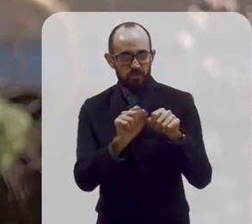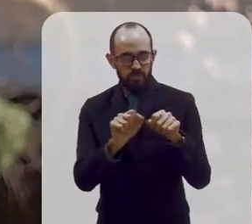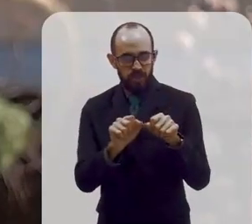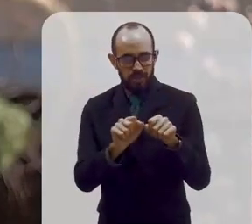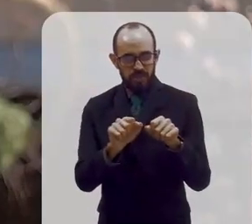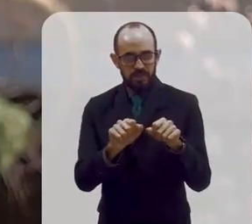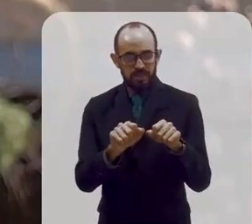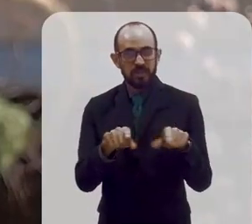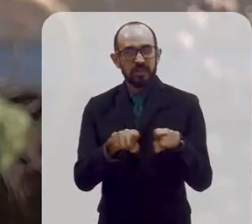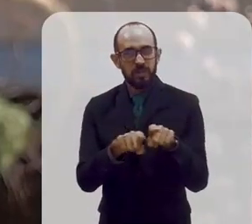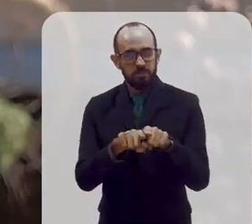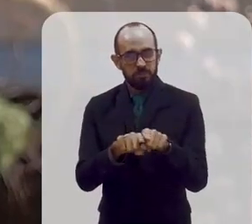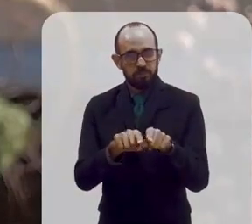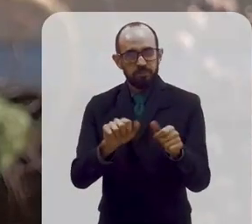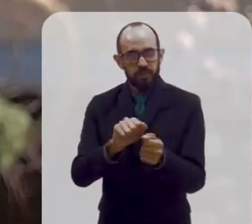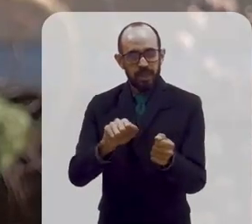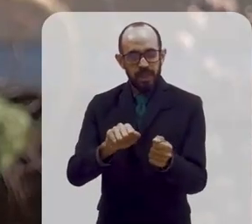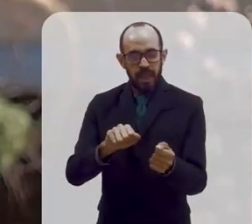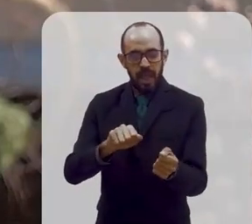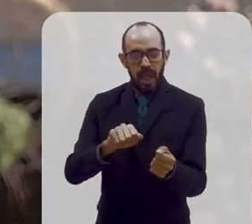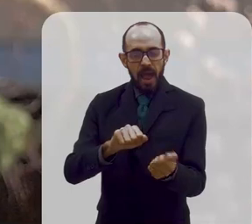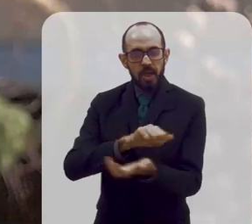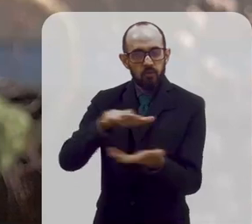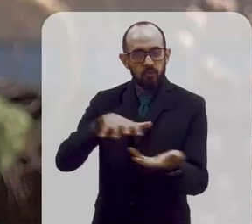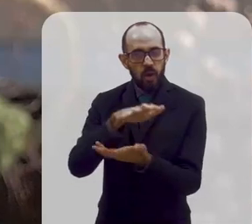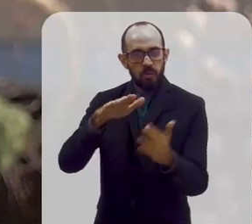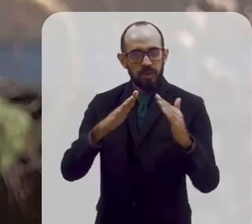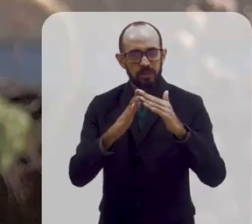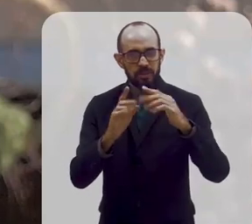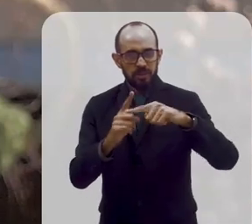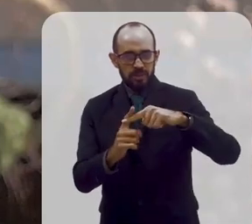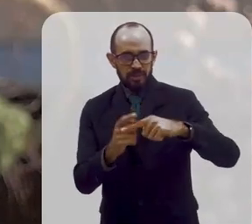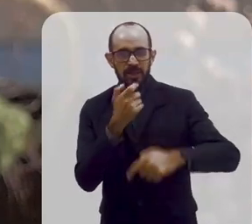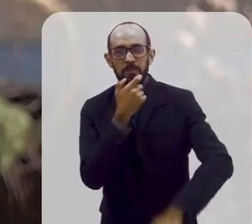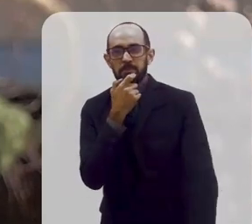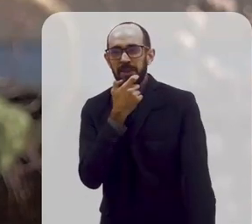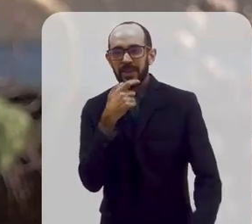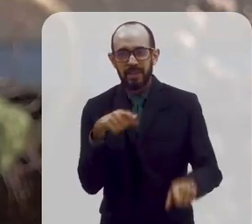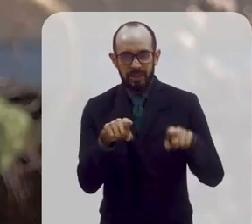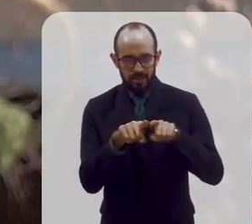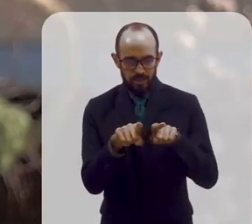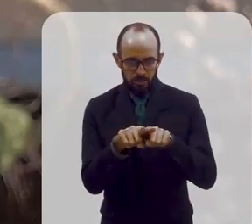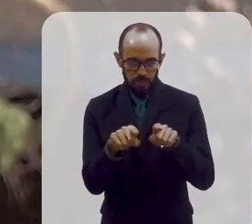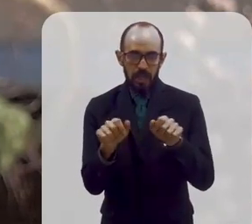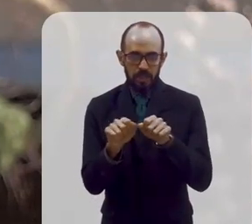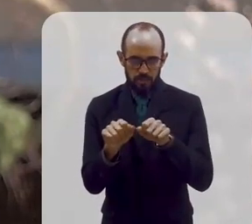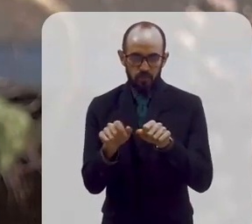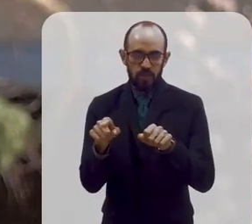ele também fez a reforma da Igreja da Penha na mesma época. Aliás, a história que ele se conhece é maravilhosa.